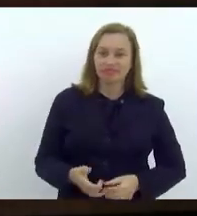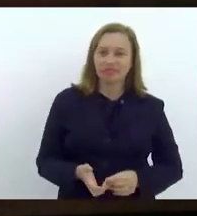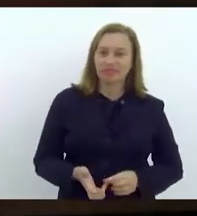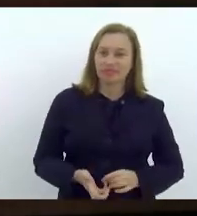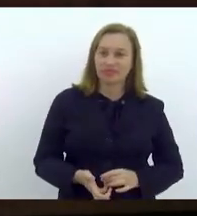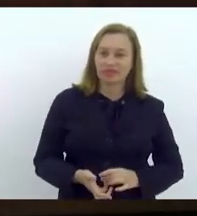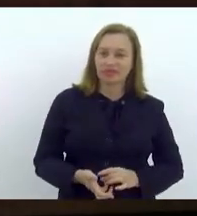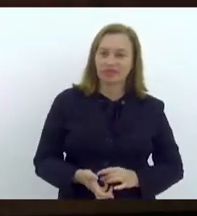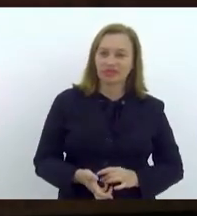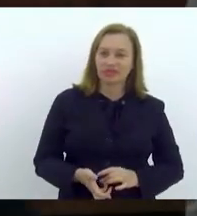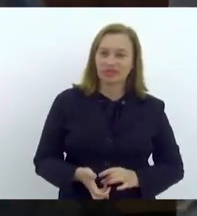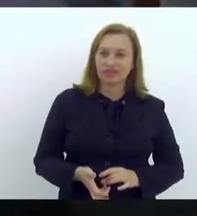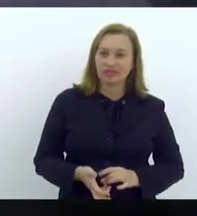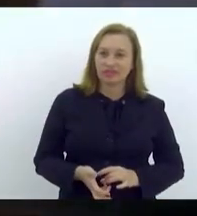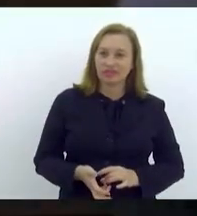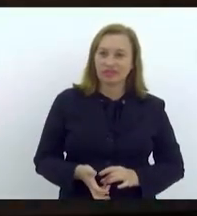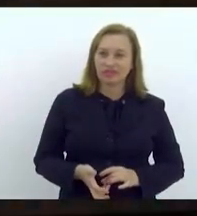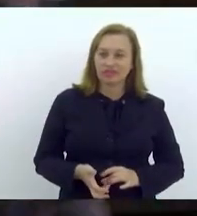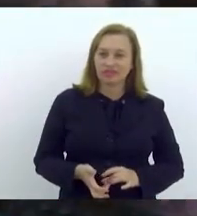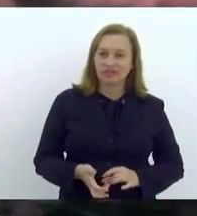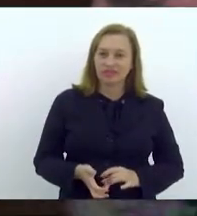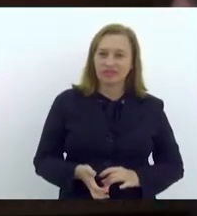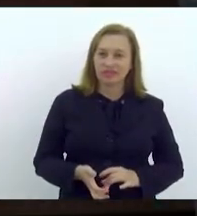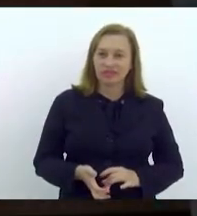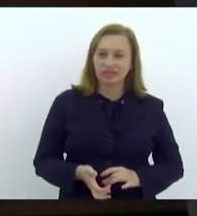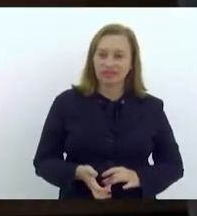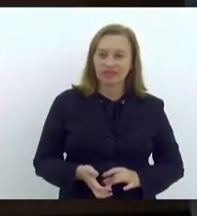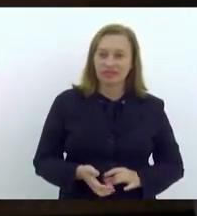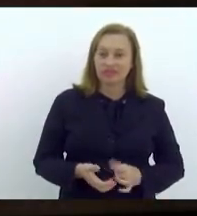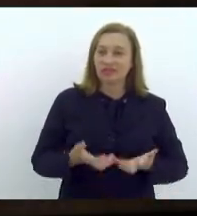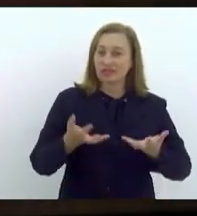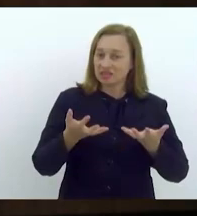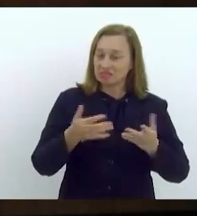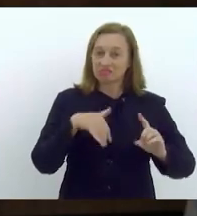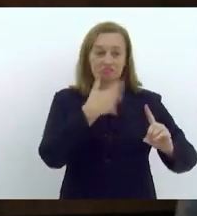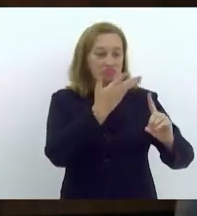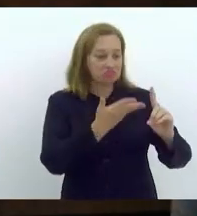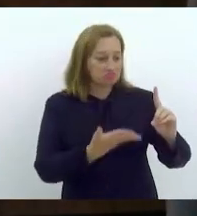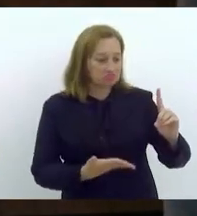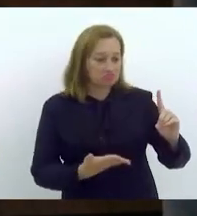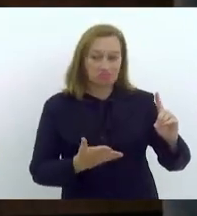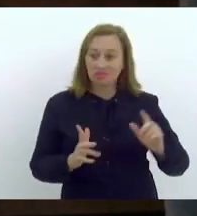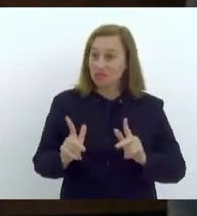queria aqui render as minhas homenagens